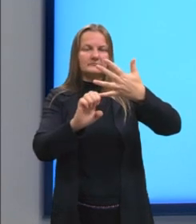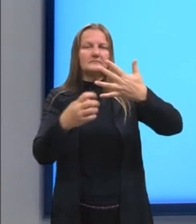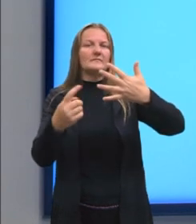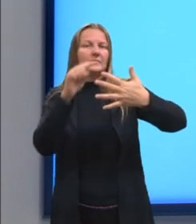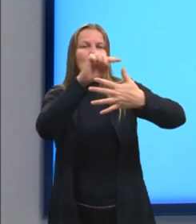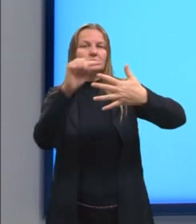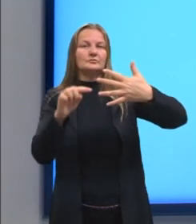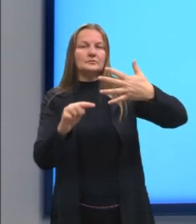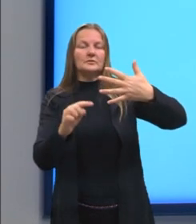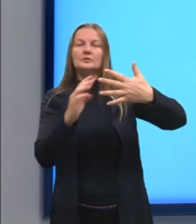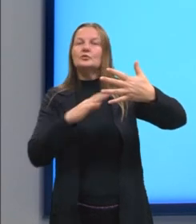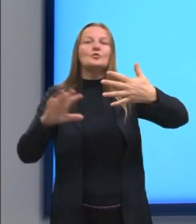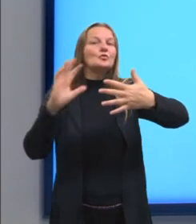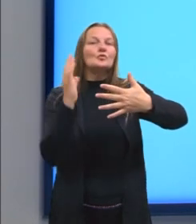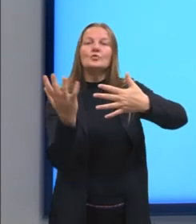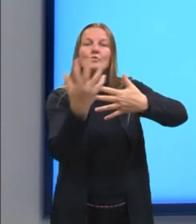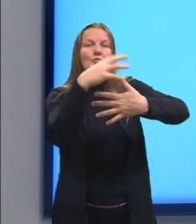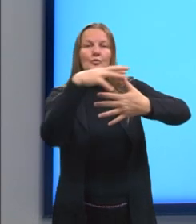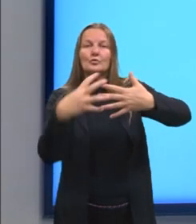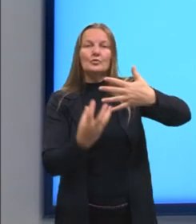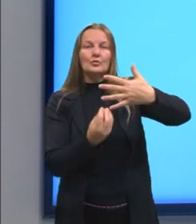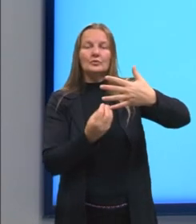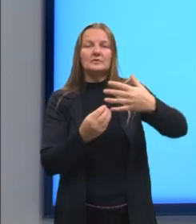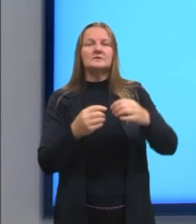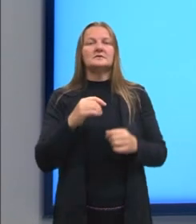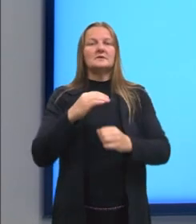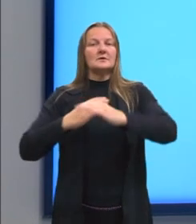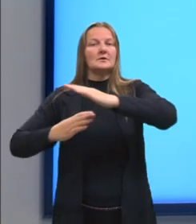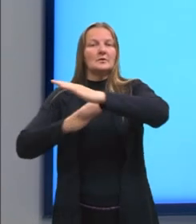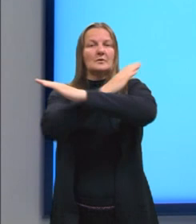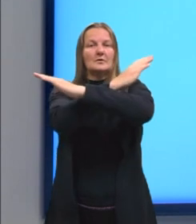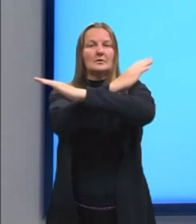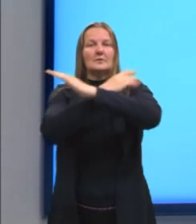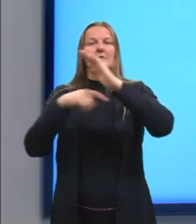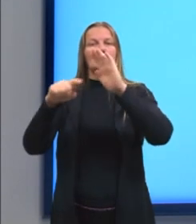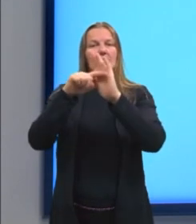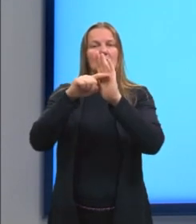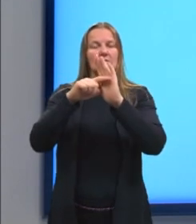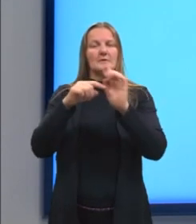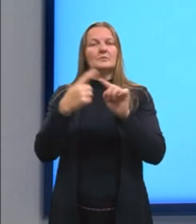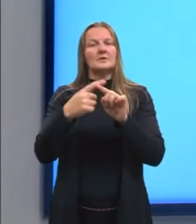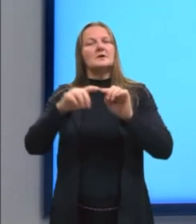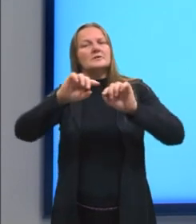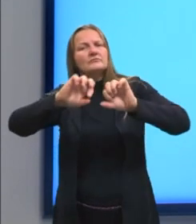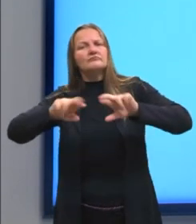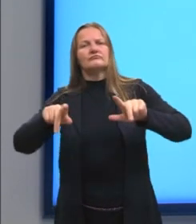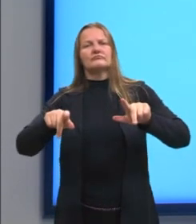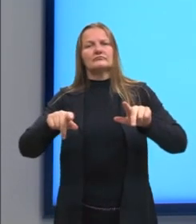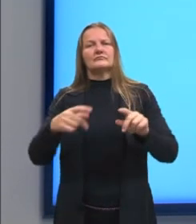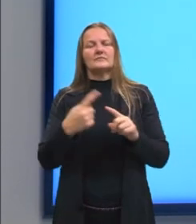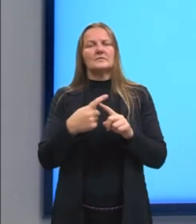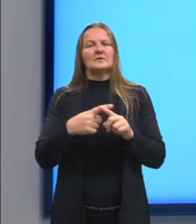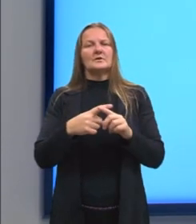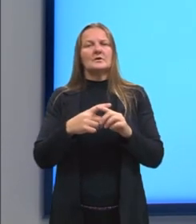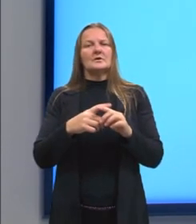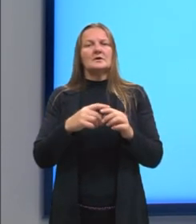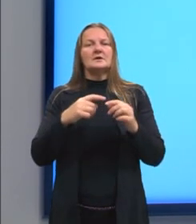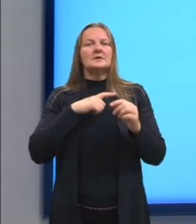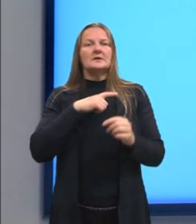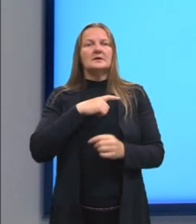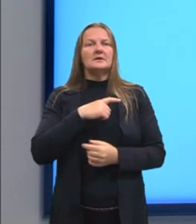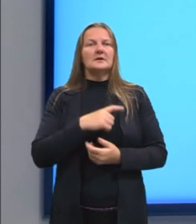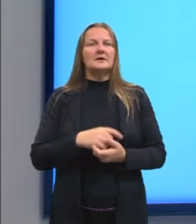representam ali uma inequação ou uma desigualdade, porque em todas nós temos símbolo